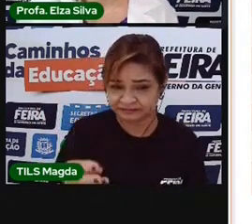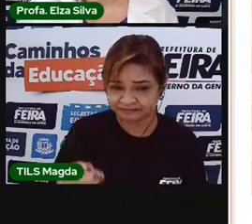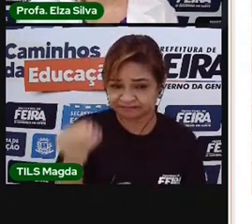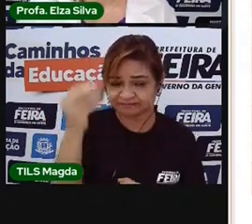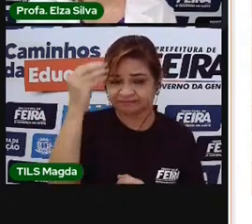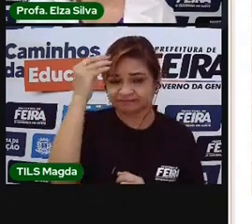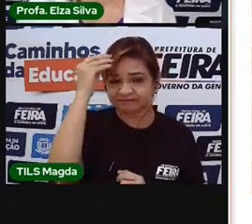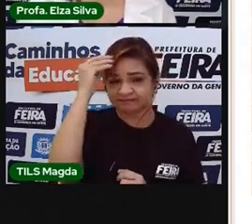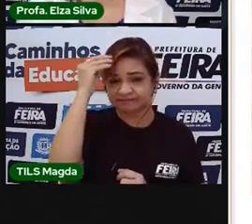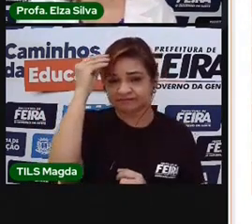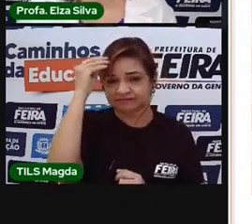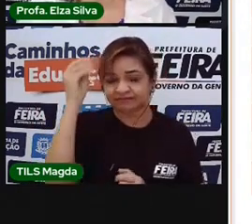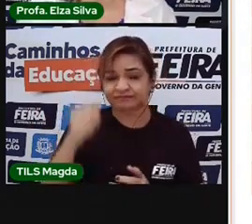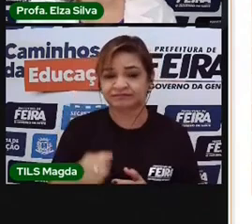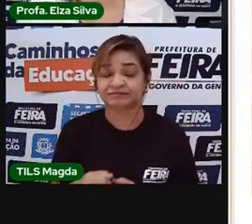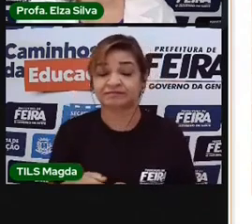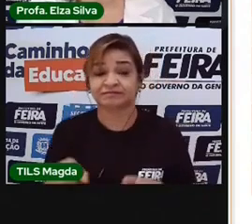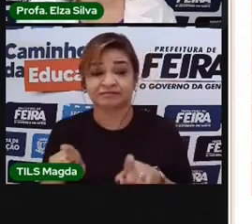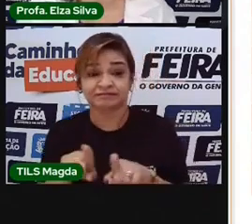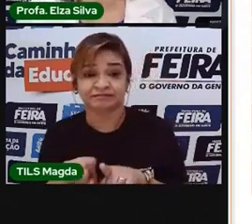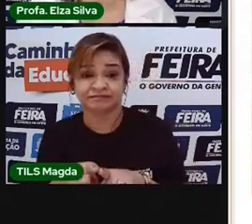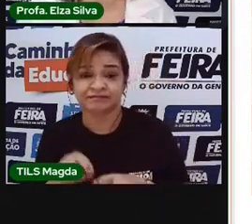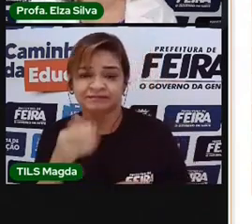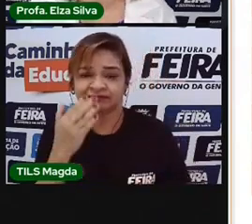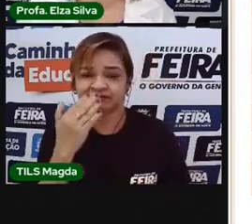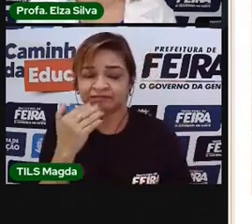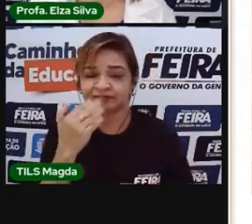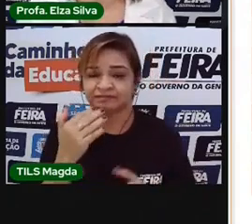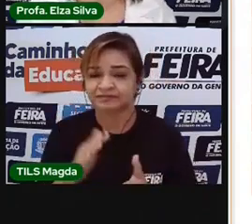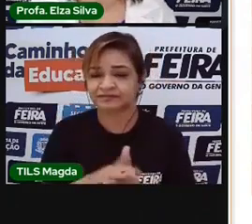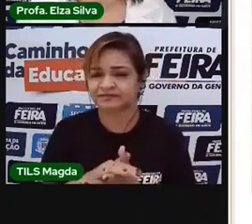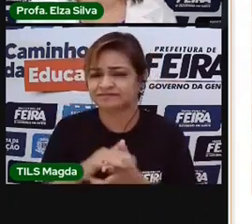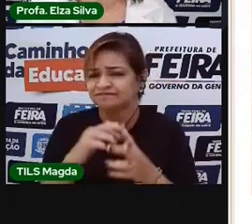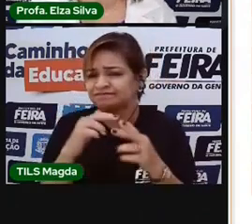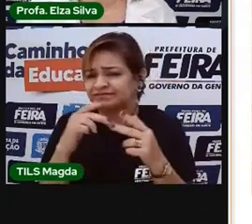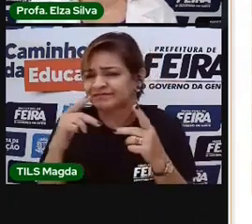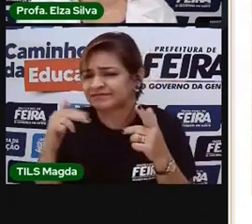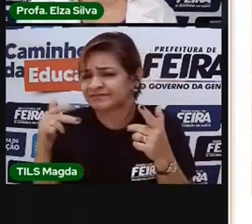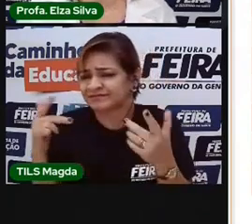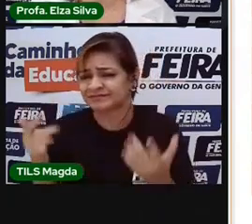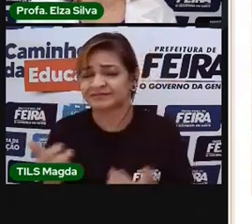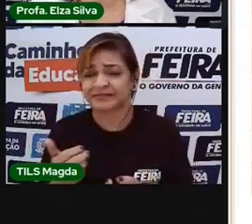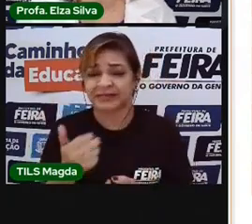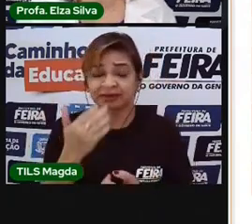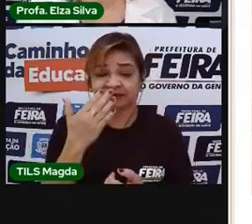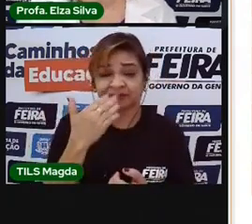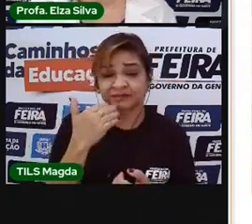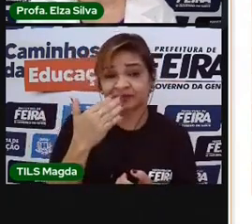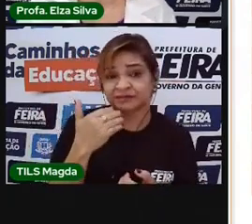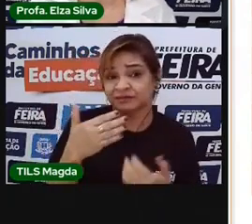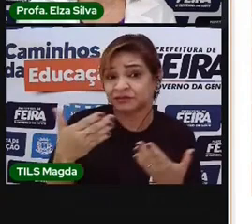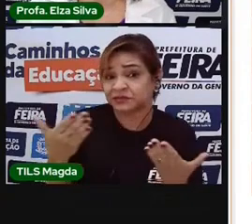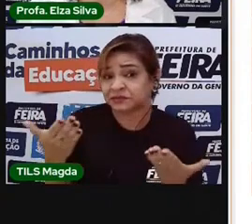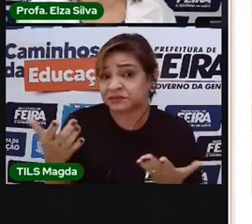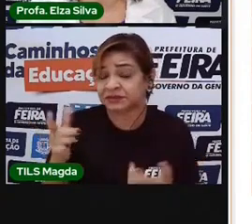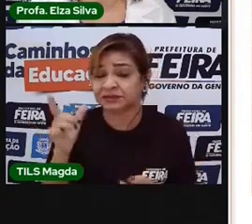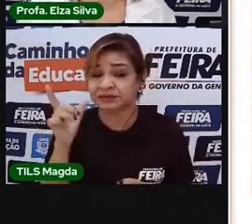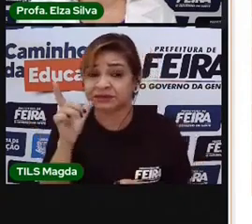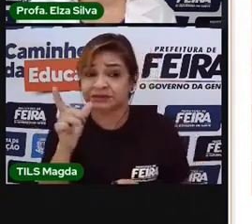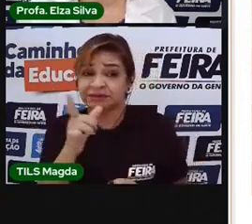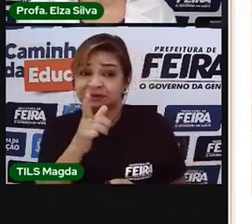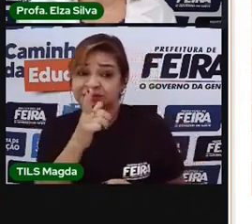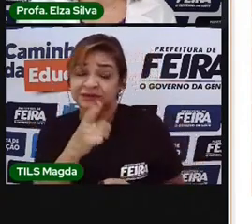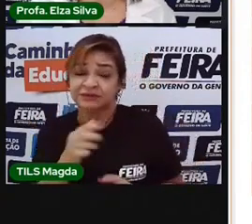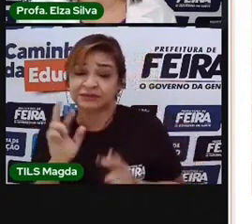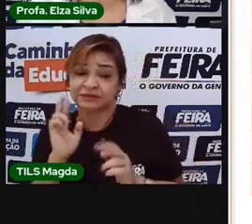No campo da alimentação, Food, Cupcake, Fast Food, Self Service,